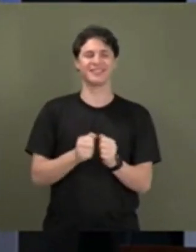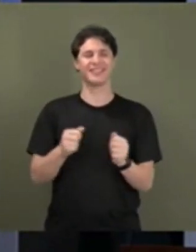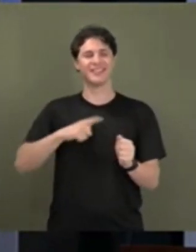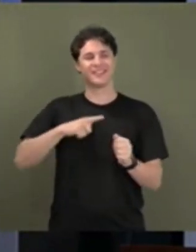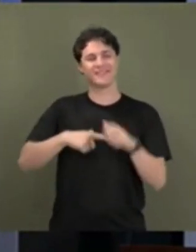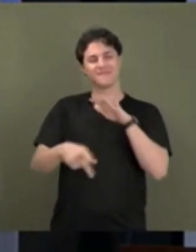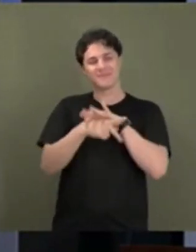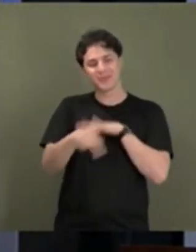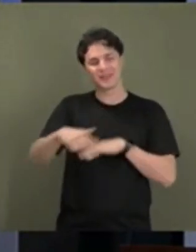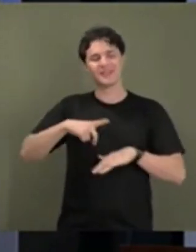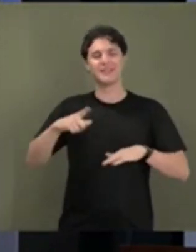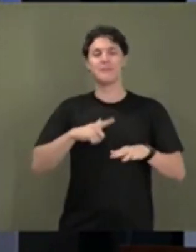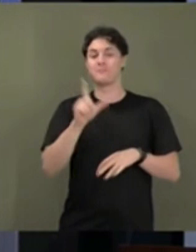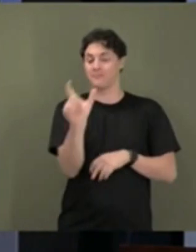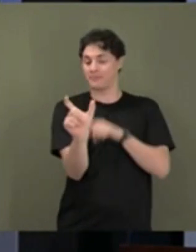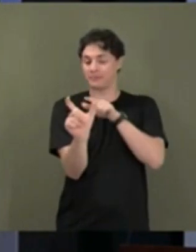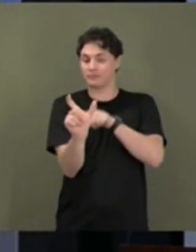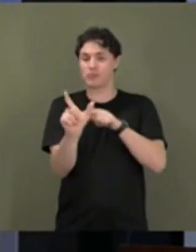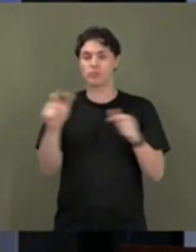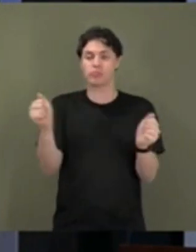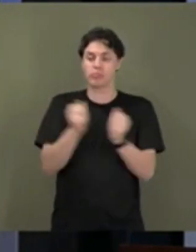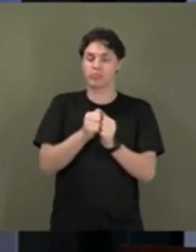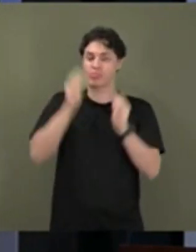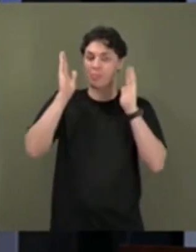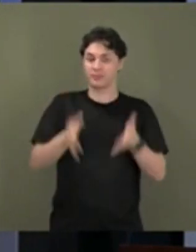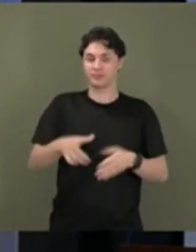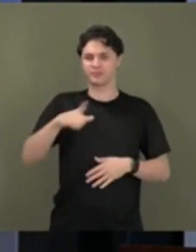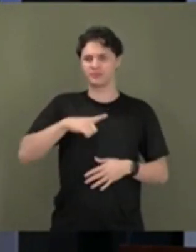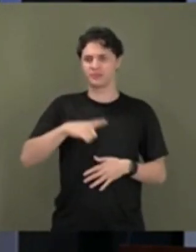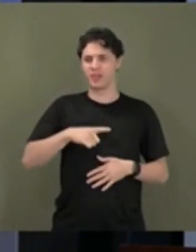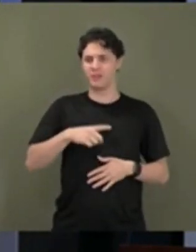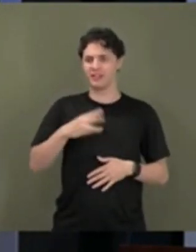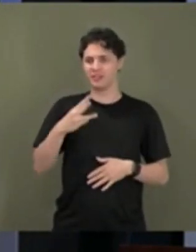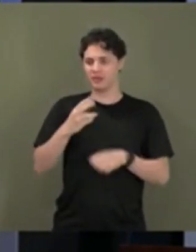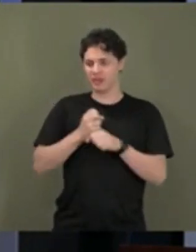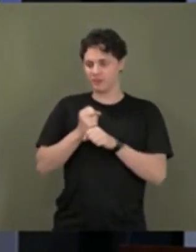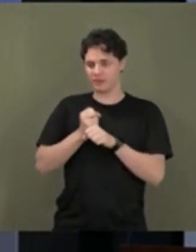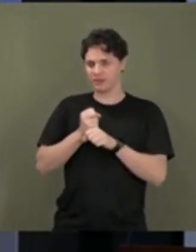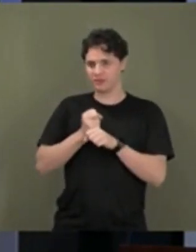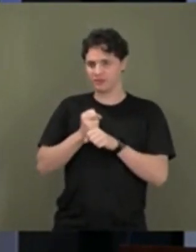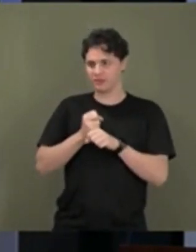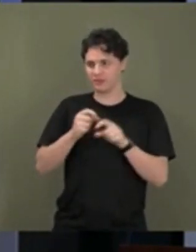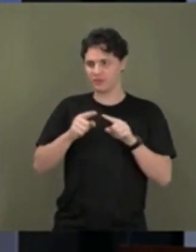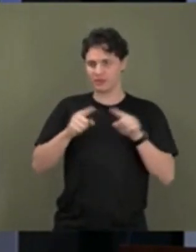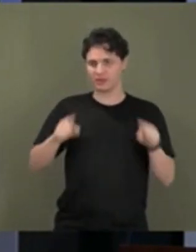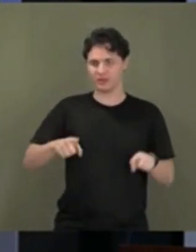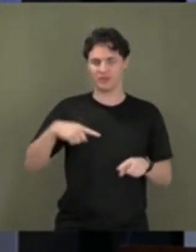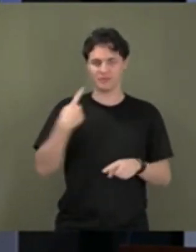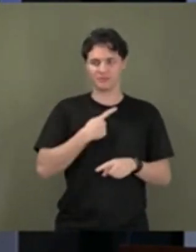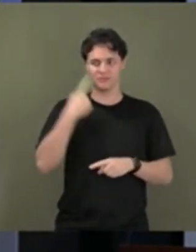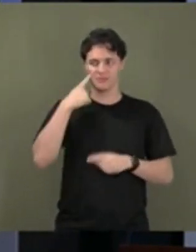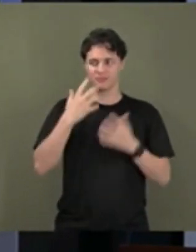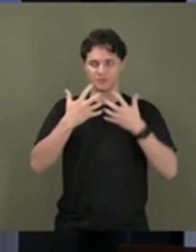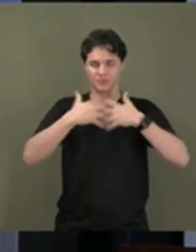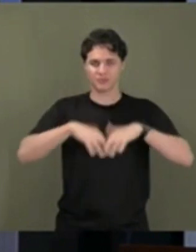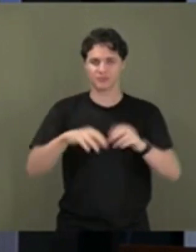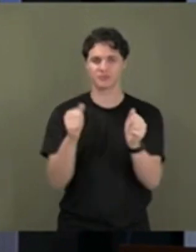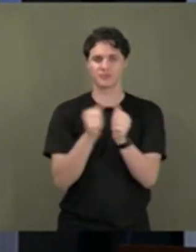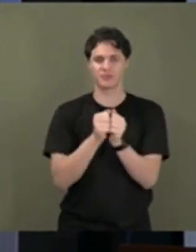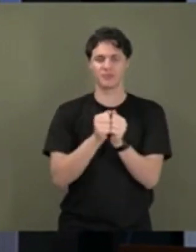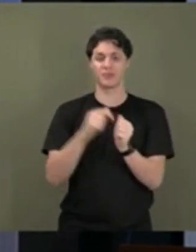nova nomenclatura. Já há três anos, ela chama-se hoje Fundação de Rádio e Televisão